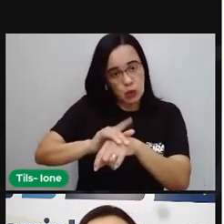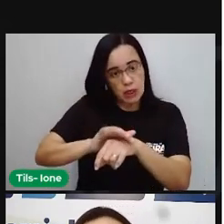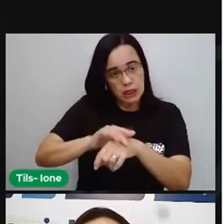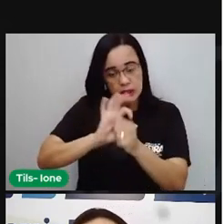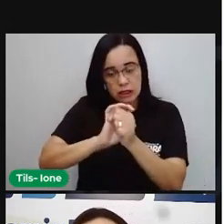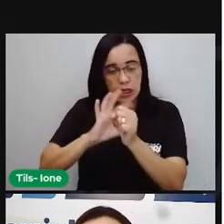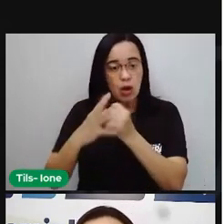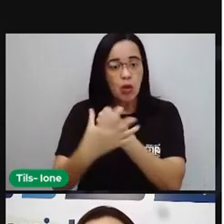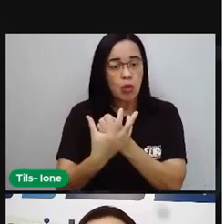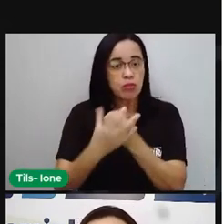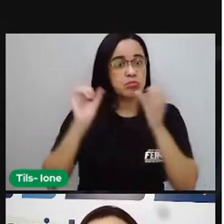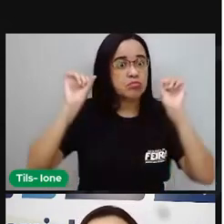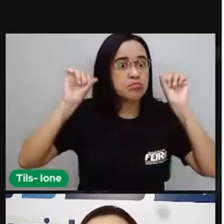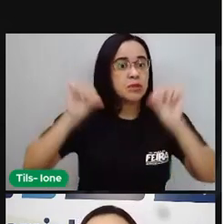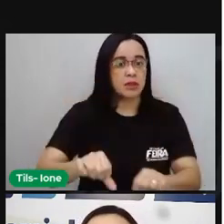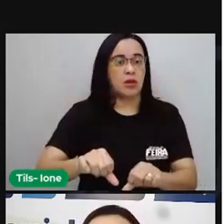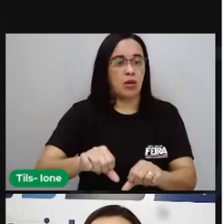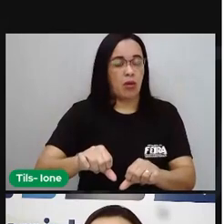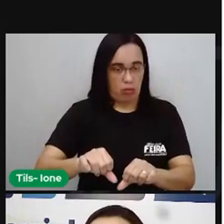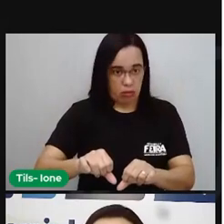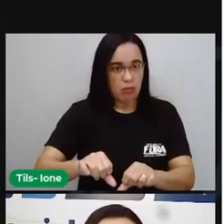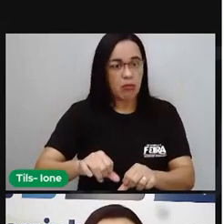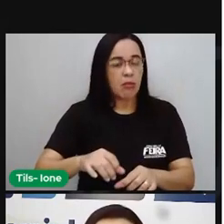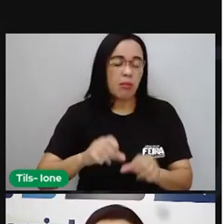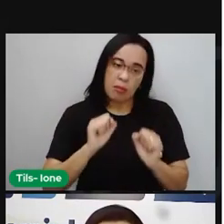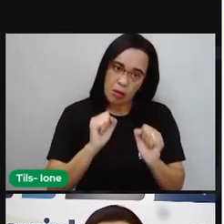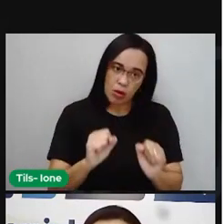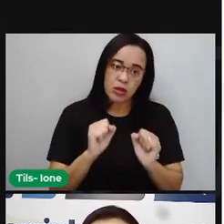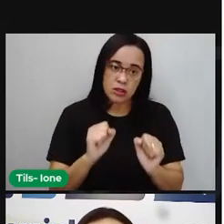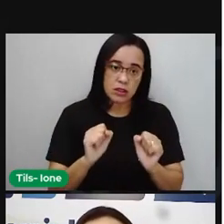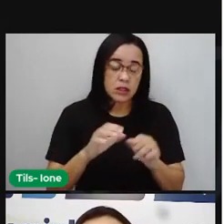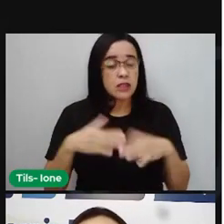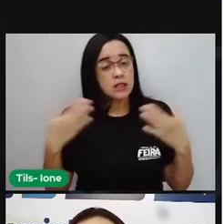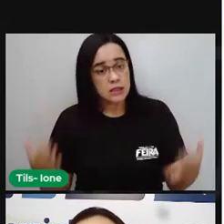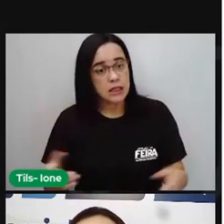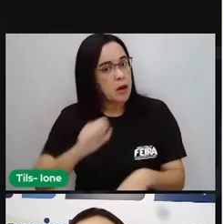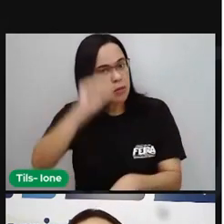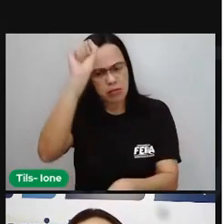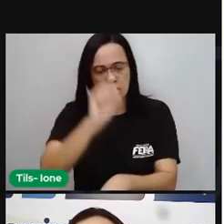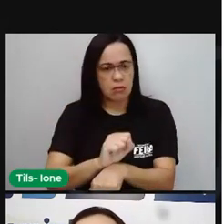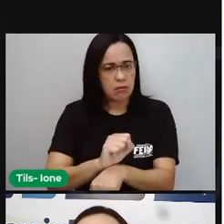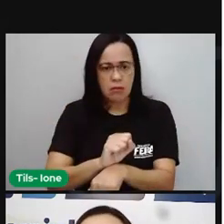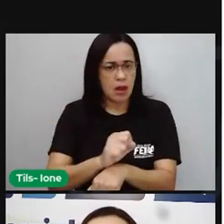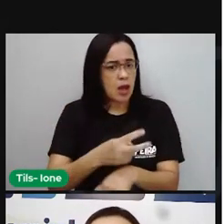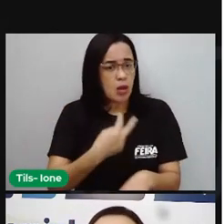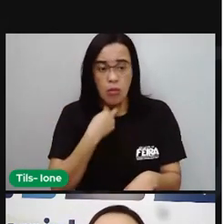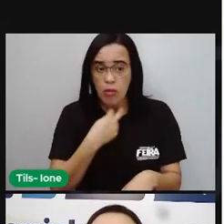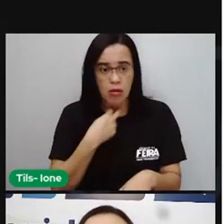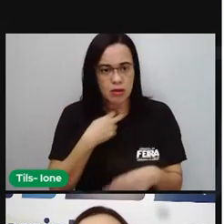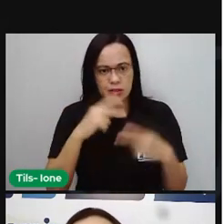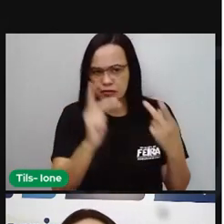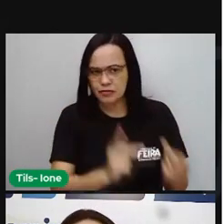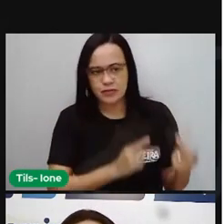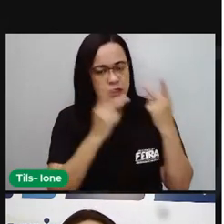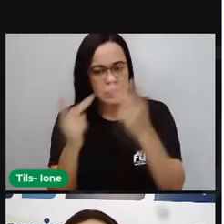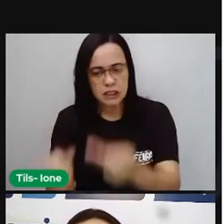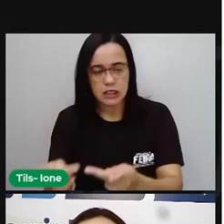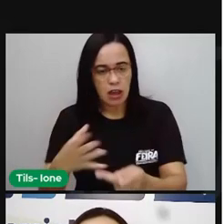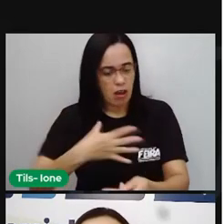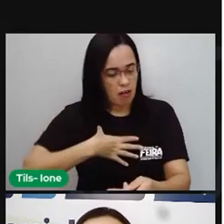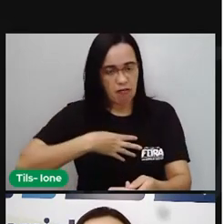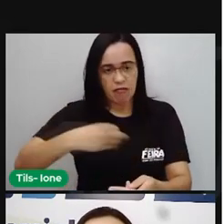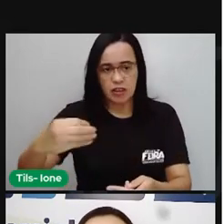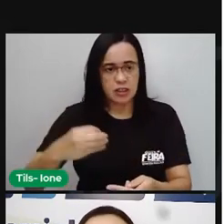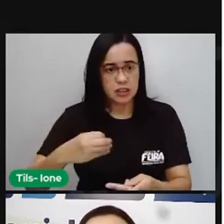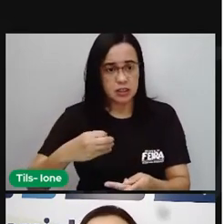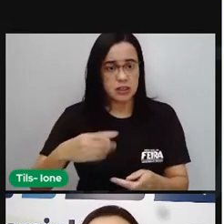Muitos avós e avós pararam, né? Alguns pararam mesmo de receber as visitas aí dos filhos, dos netos,